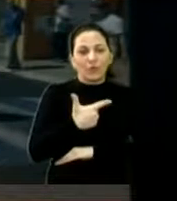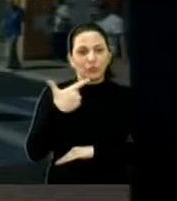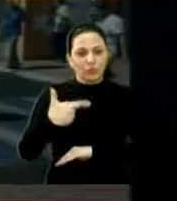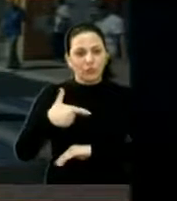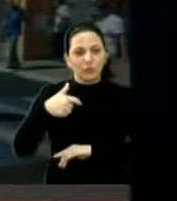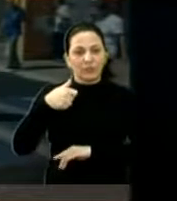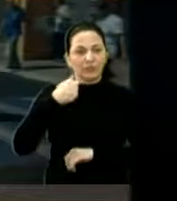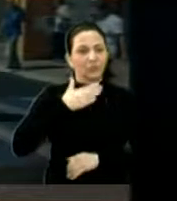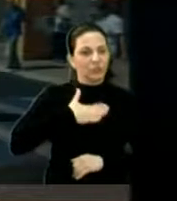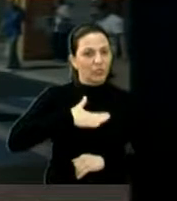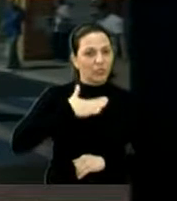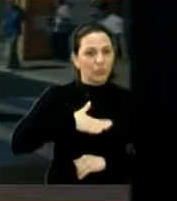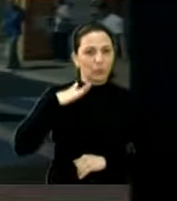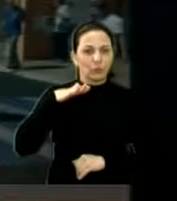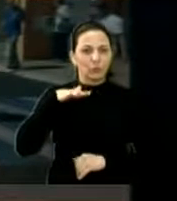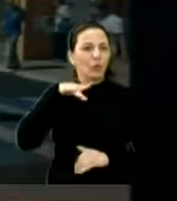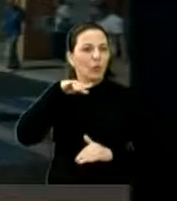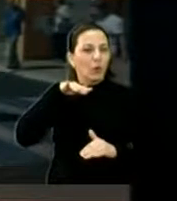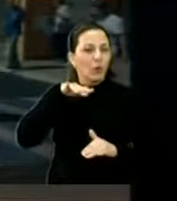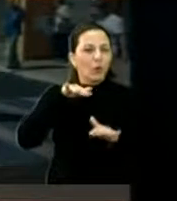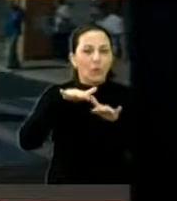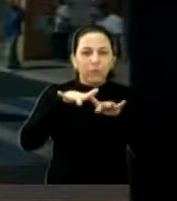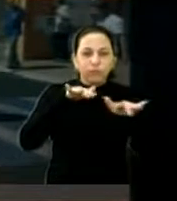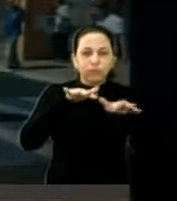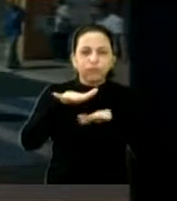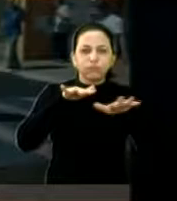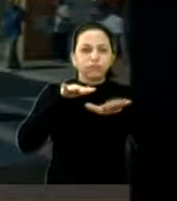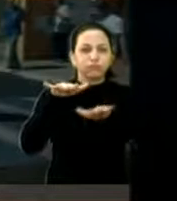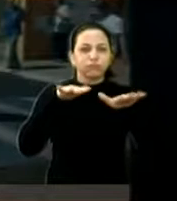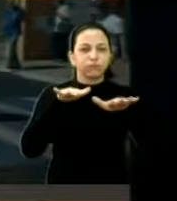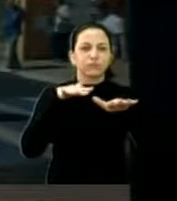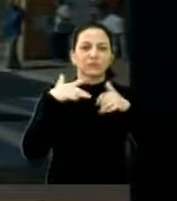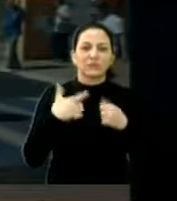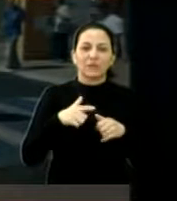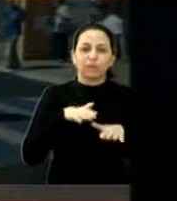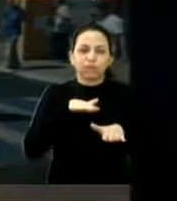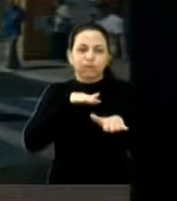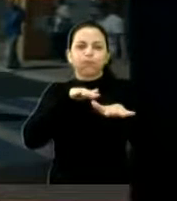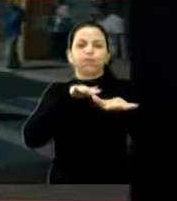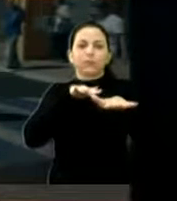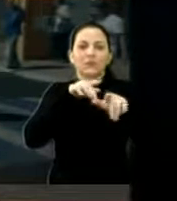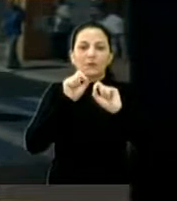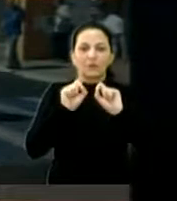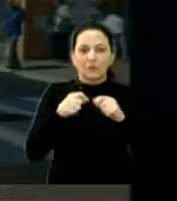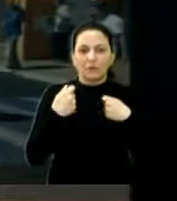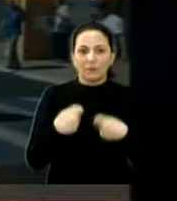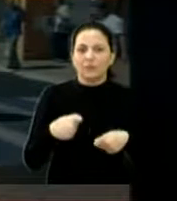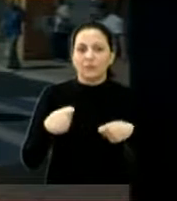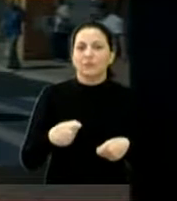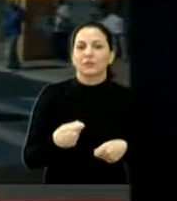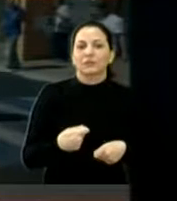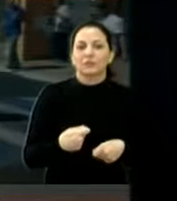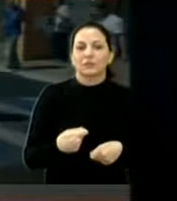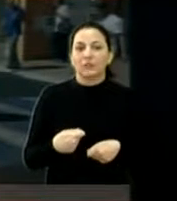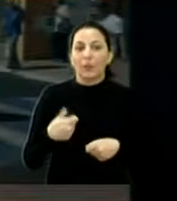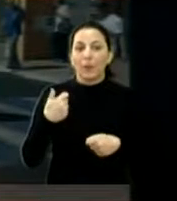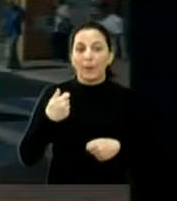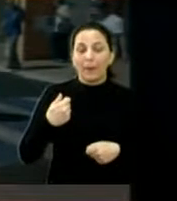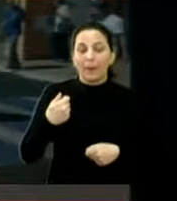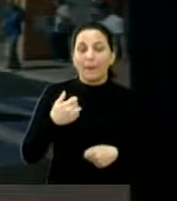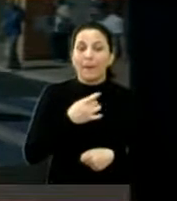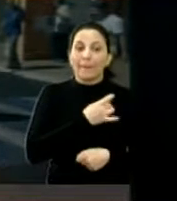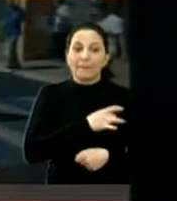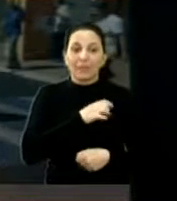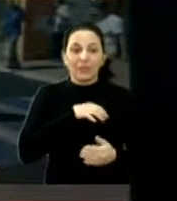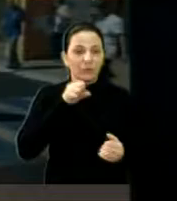trânsito estava crítico. E a gestora de lá, os encarregados, chegou em mim e falou para mim que estava com medo de ter um acidente naquele local.